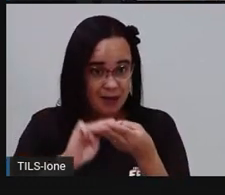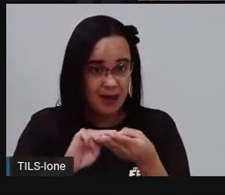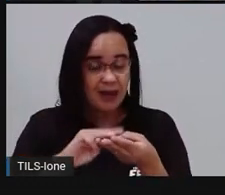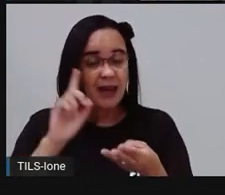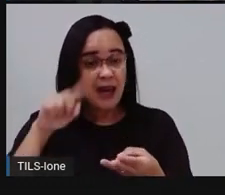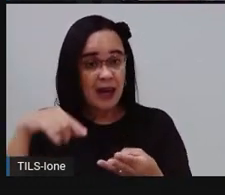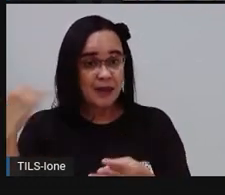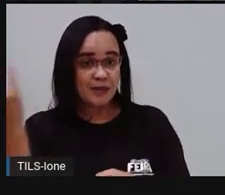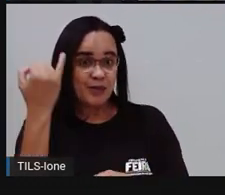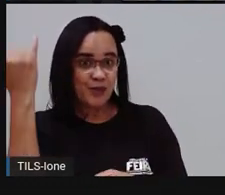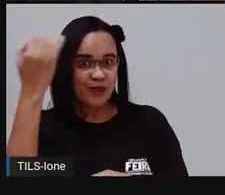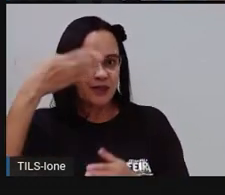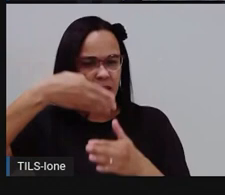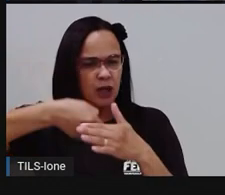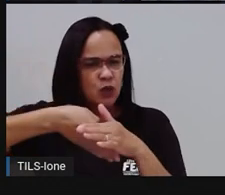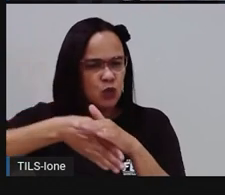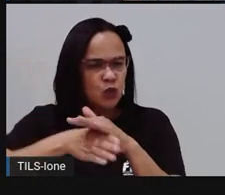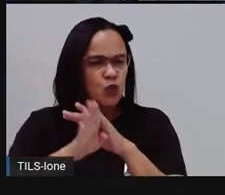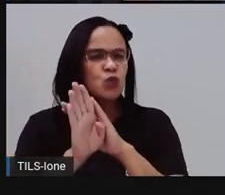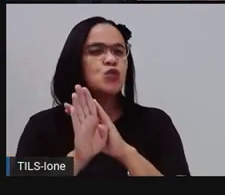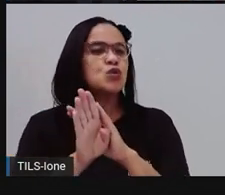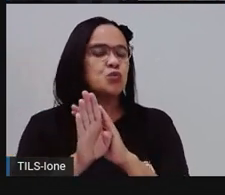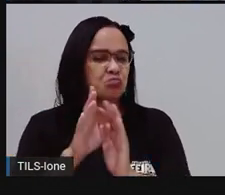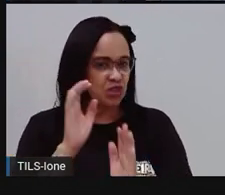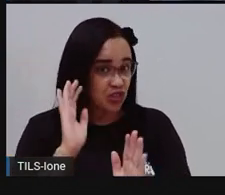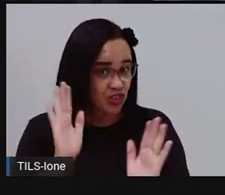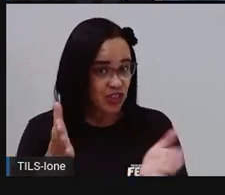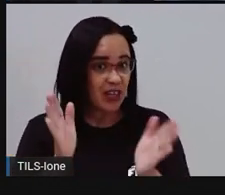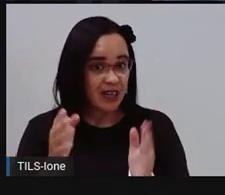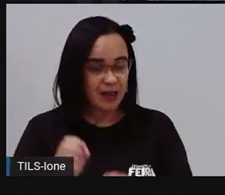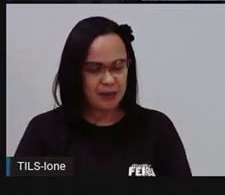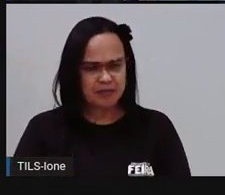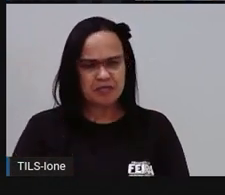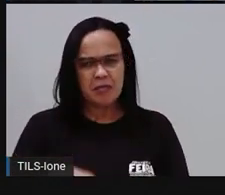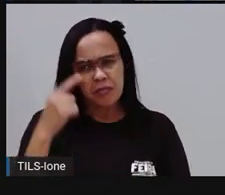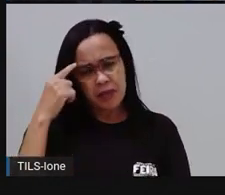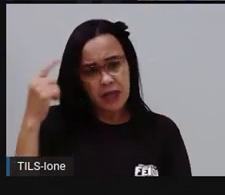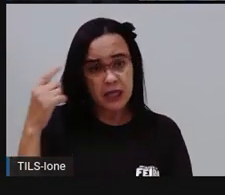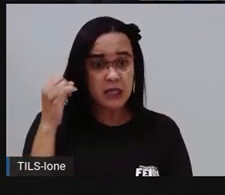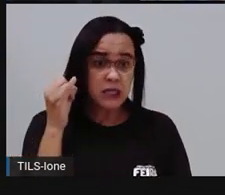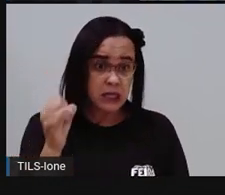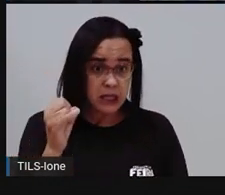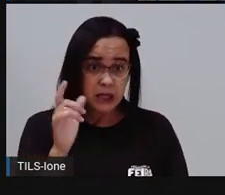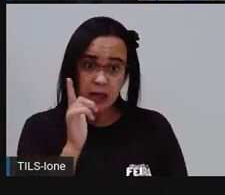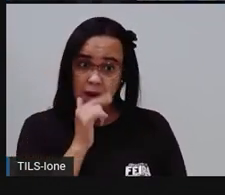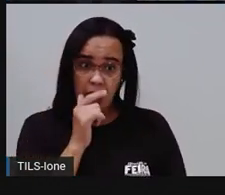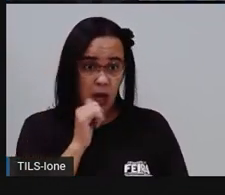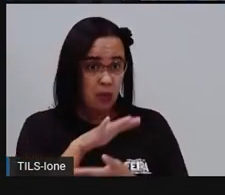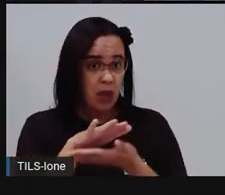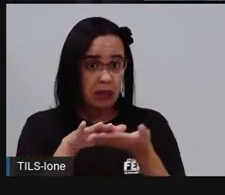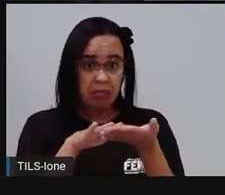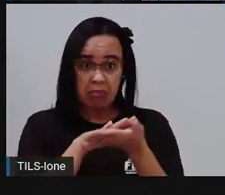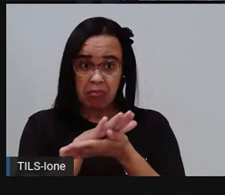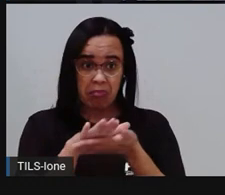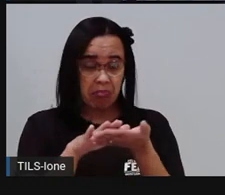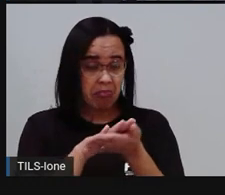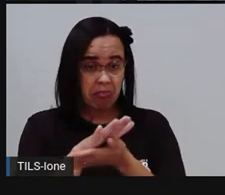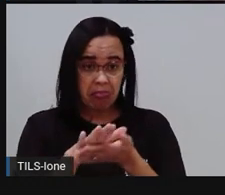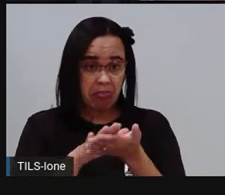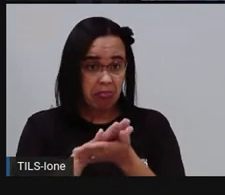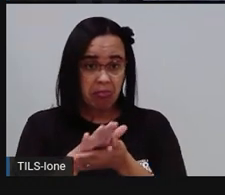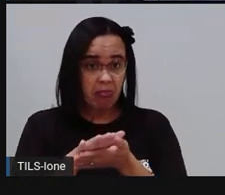saudável. Imagine aí se a gente não tivesse água para lavar nossas mãos. Se nós não tivéssemos a água, né? Para